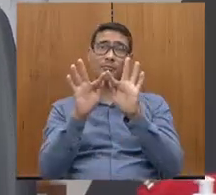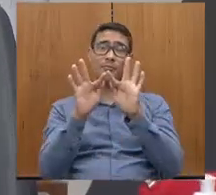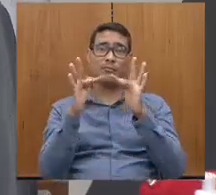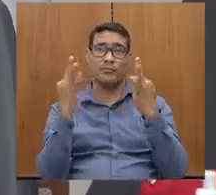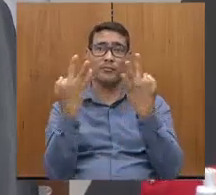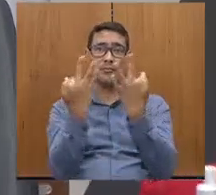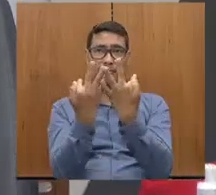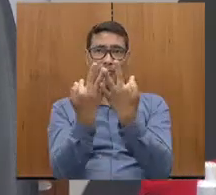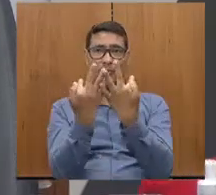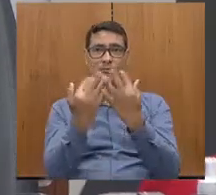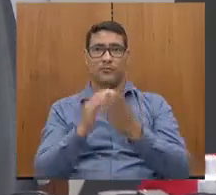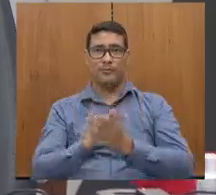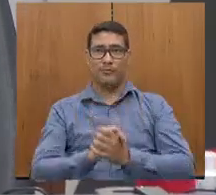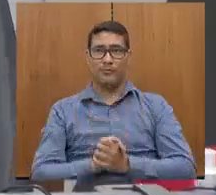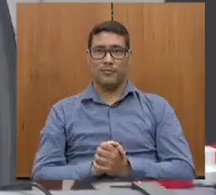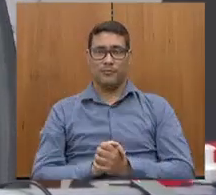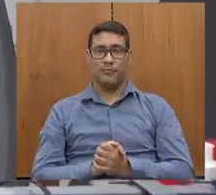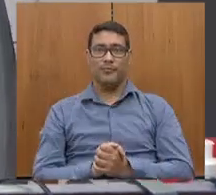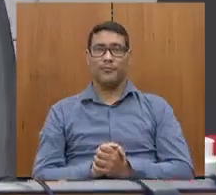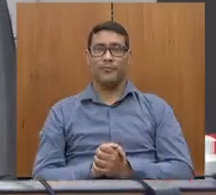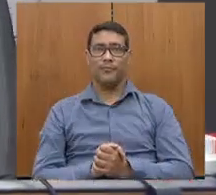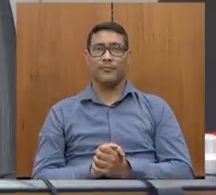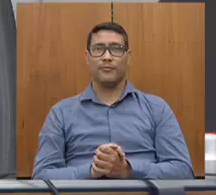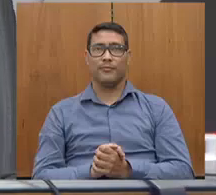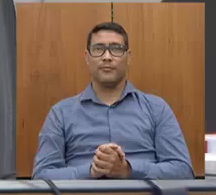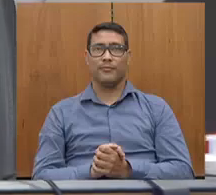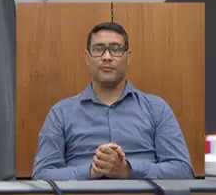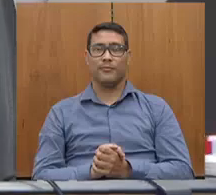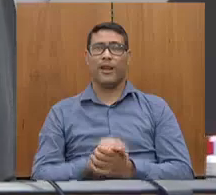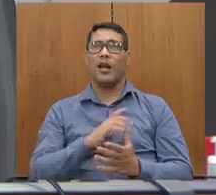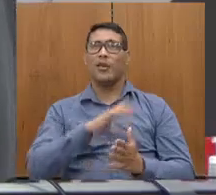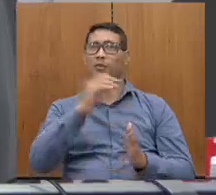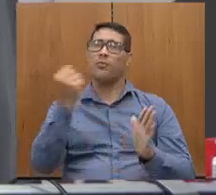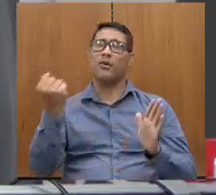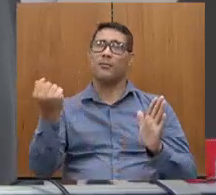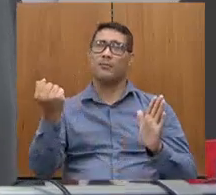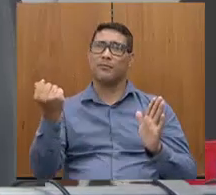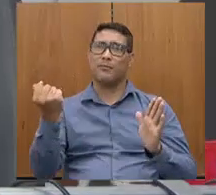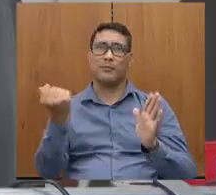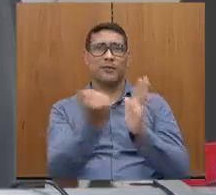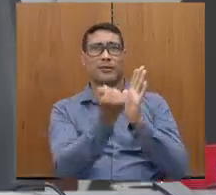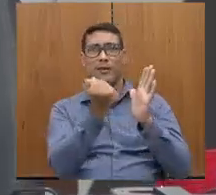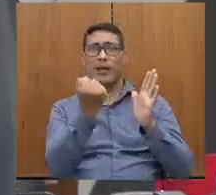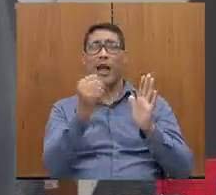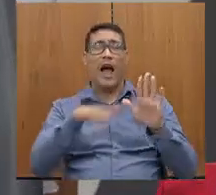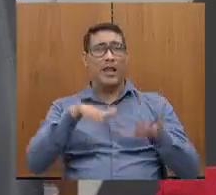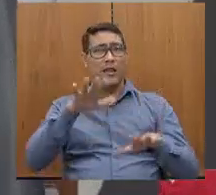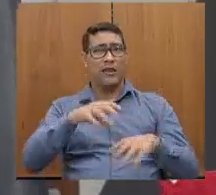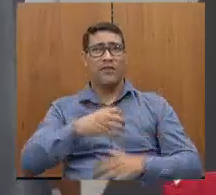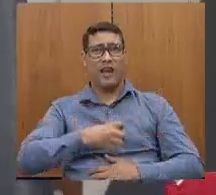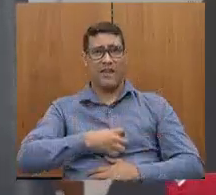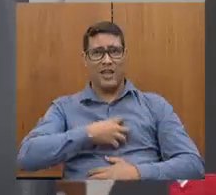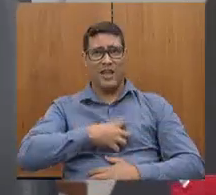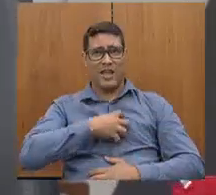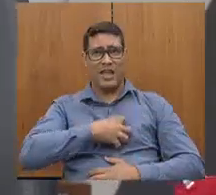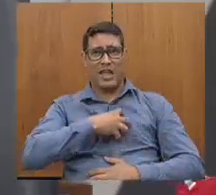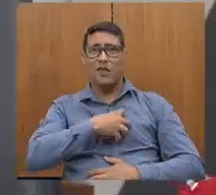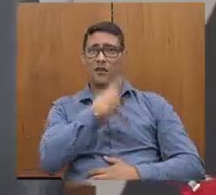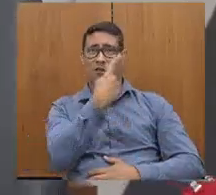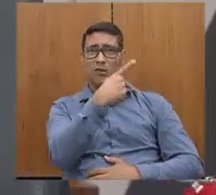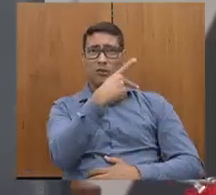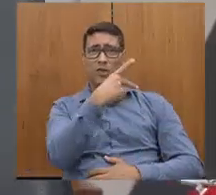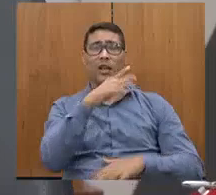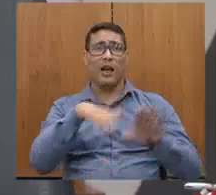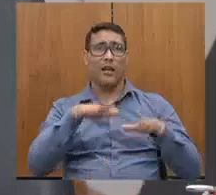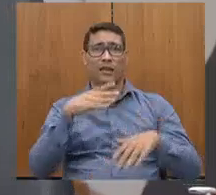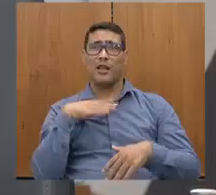E, sabe, Dalmo, a sua marca aqui, tem dia que eu ficava puto com o Dalmo, sabe, porque eu gosto de chegar mais cedo, deixa que tem dia que ele chega